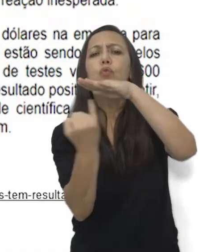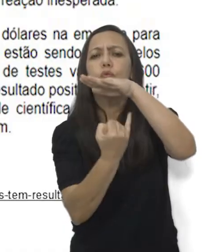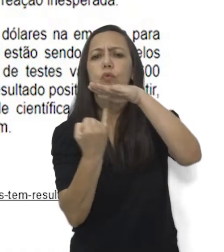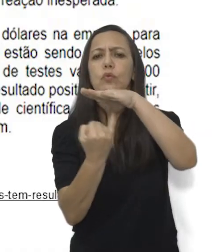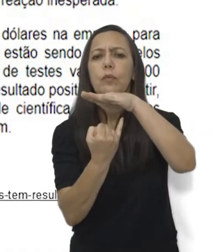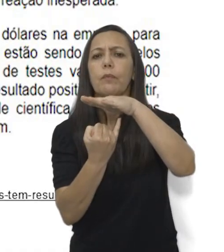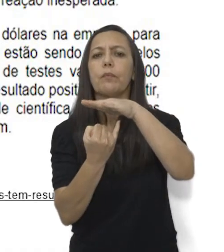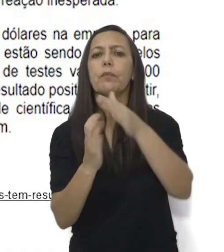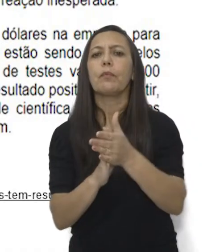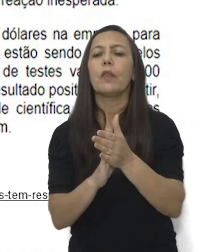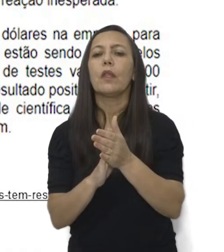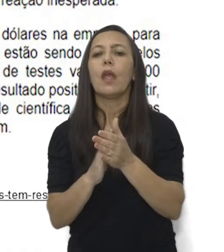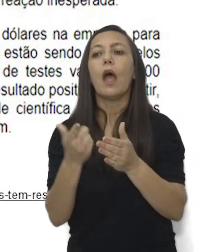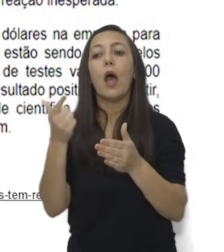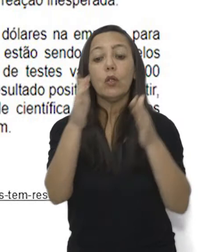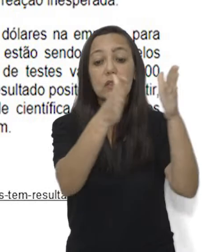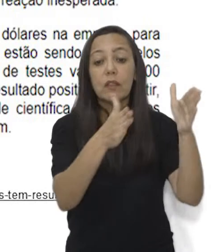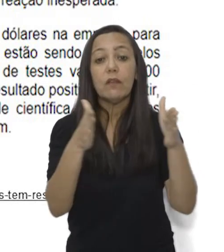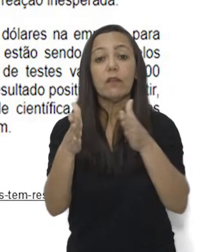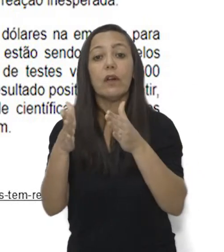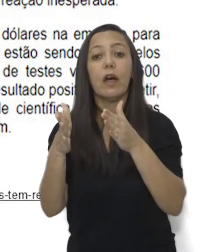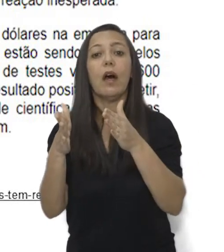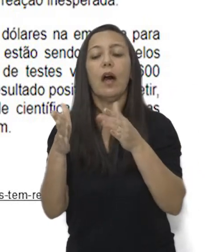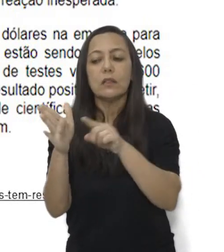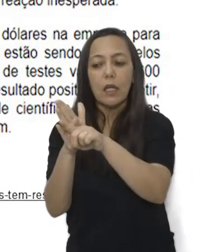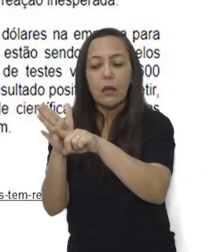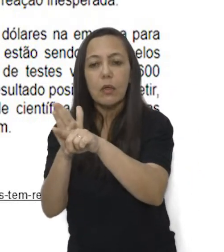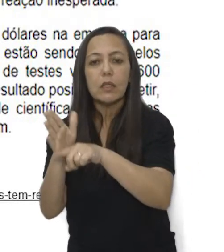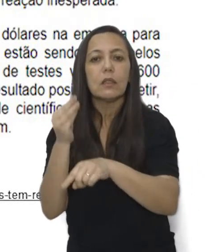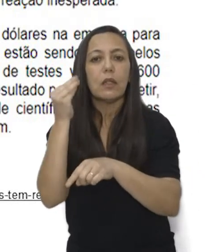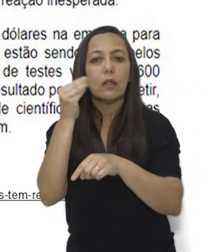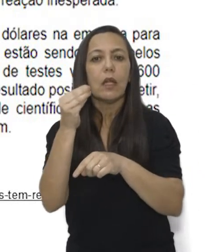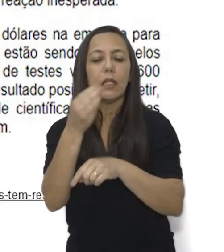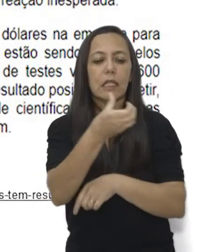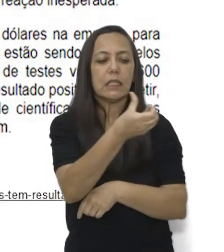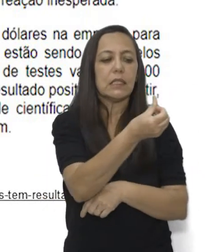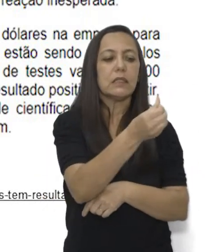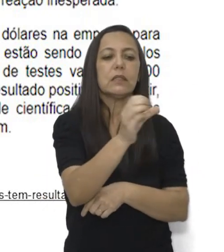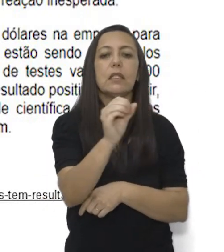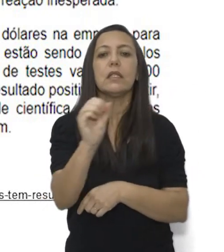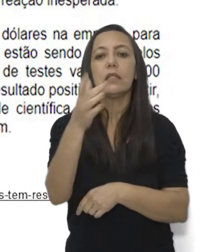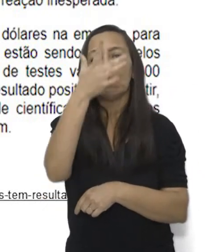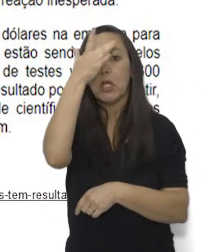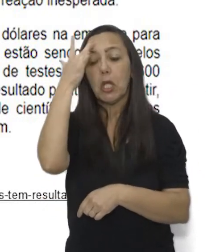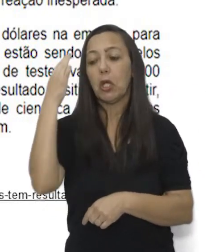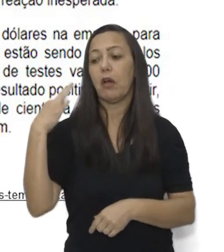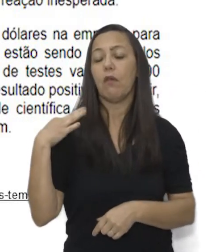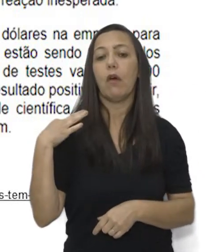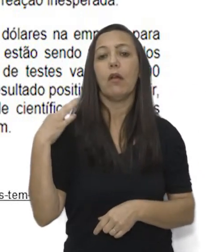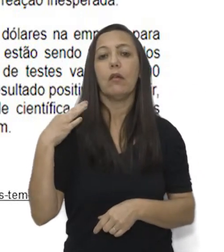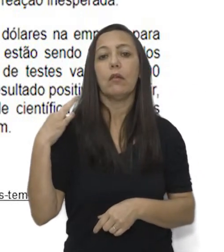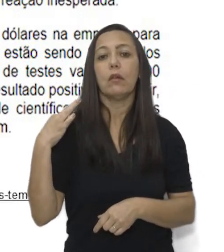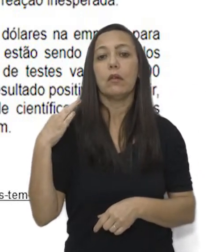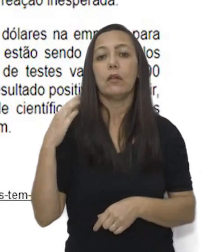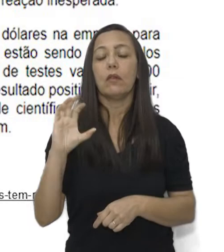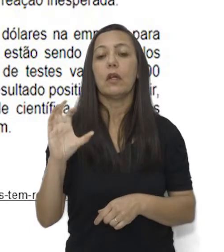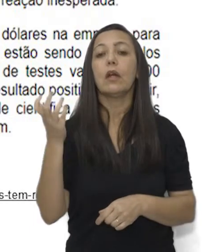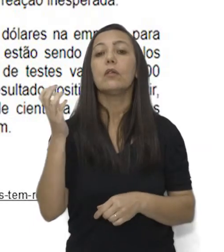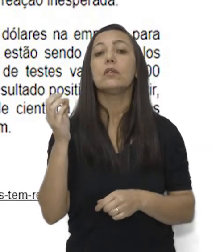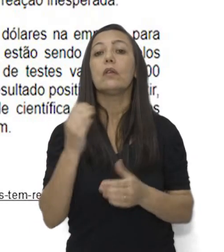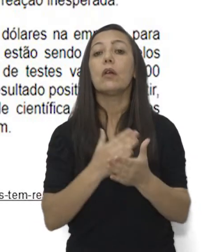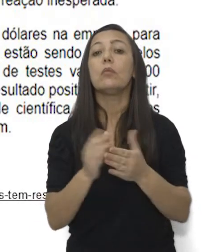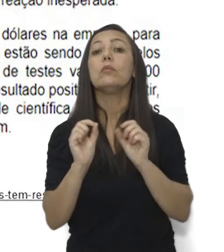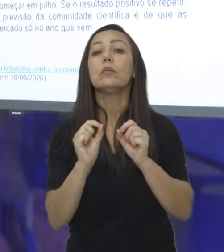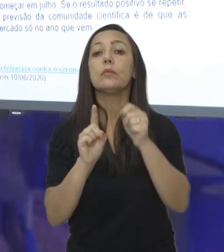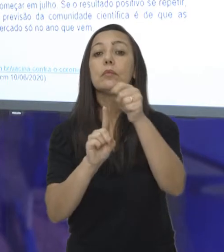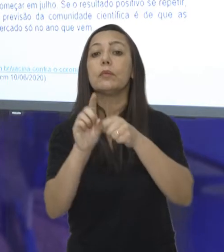A próxima fase dos testes vai incluir 600 voluntários e está prevista para começar em